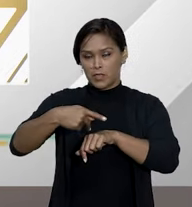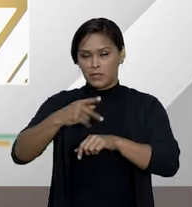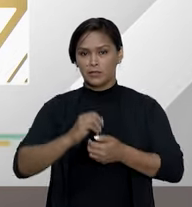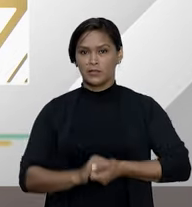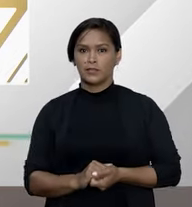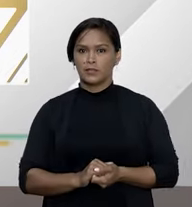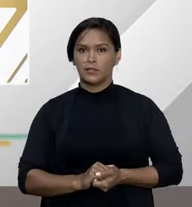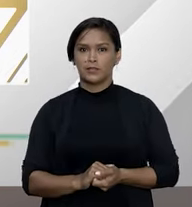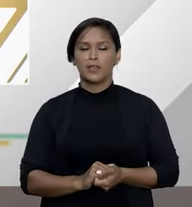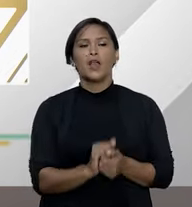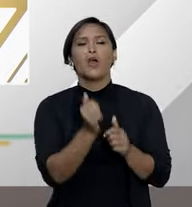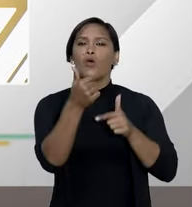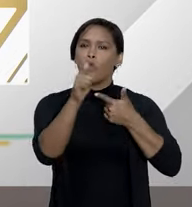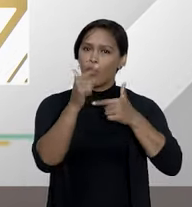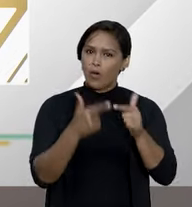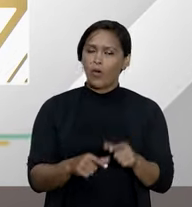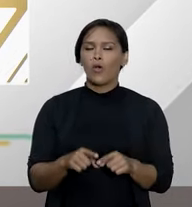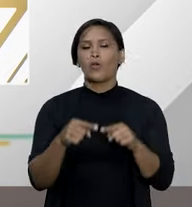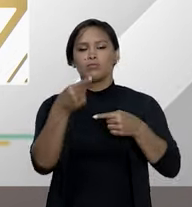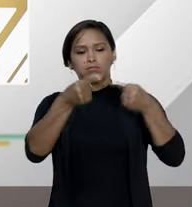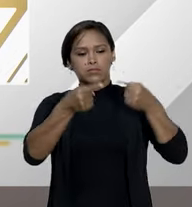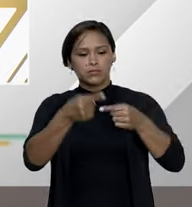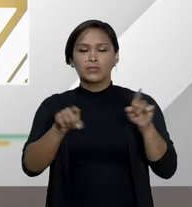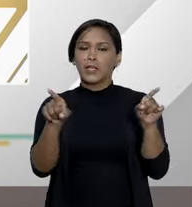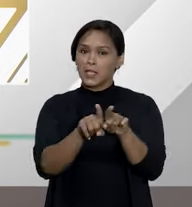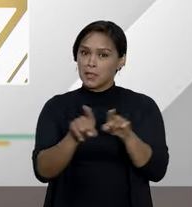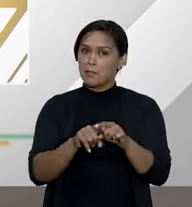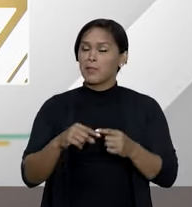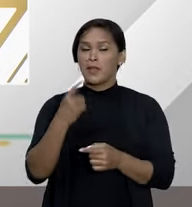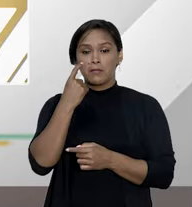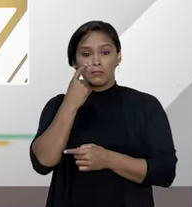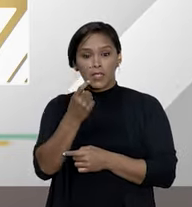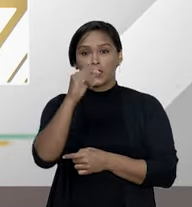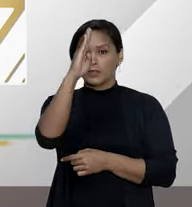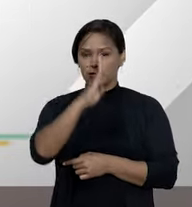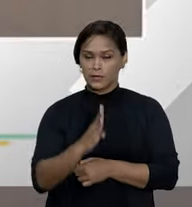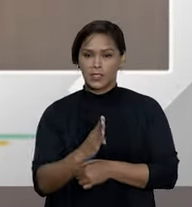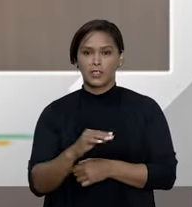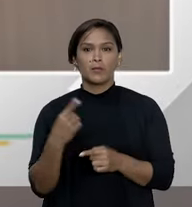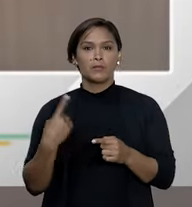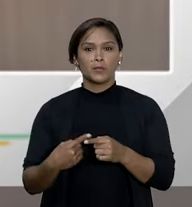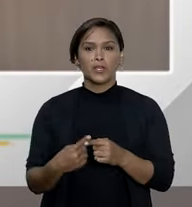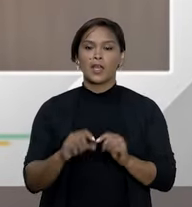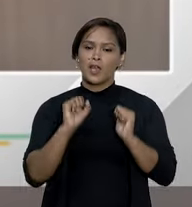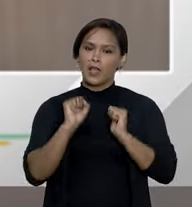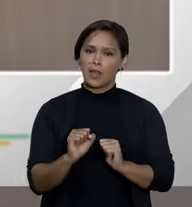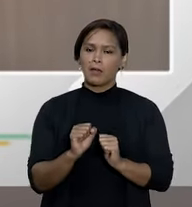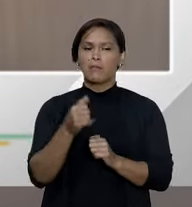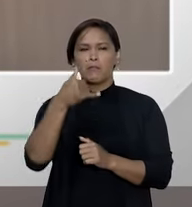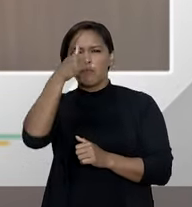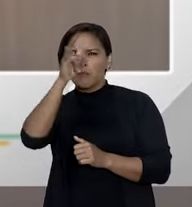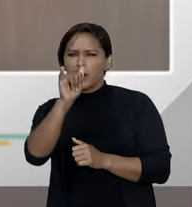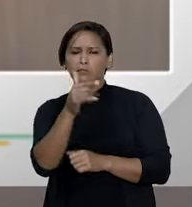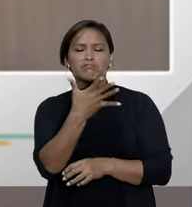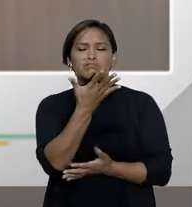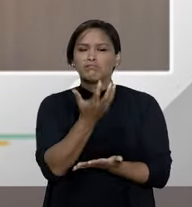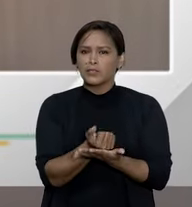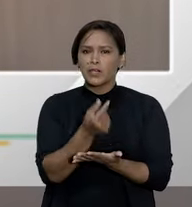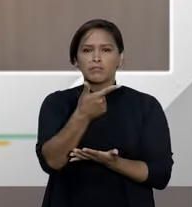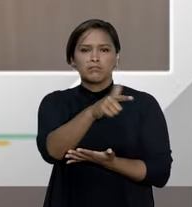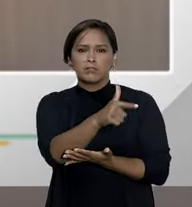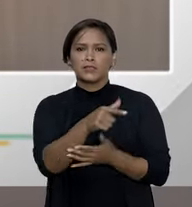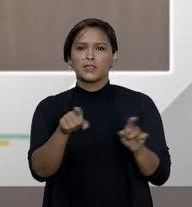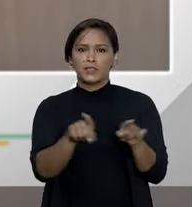Já veio essa é outra discussão interessante no âmbito do judiciário brasileiro. Ela pode se recusar nós entendemos